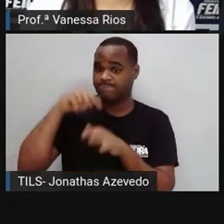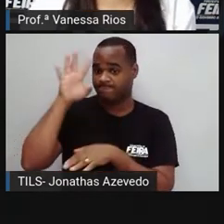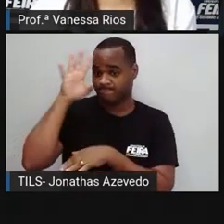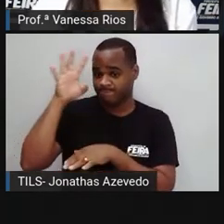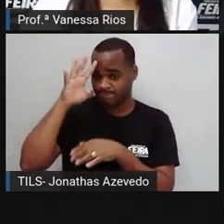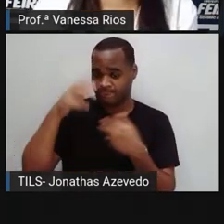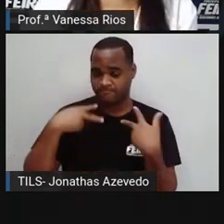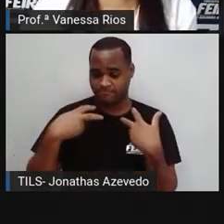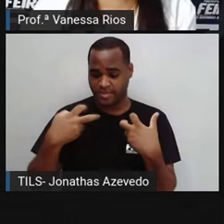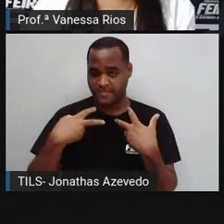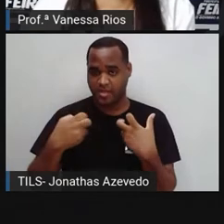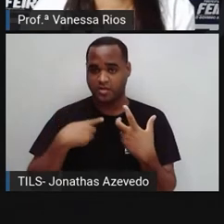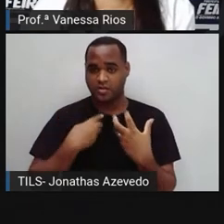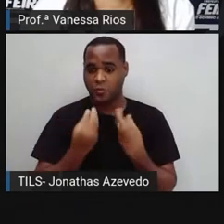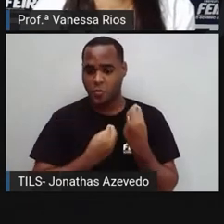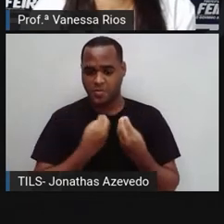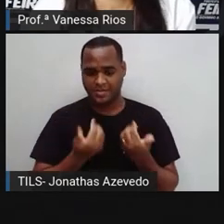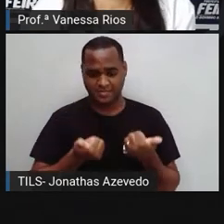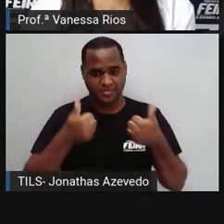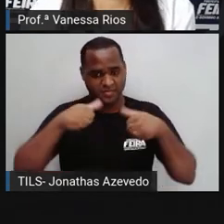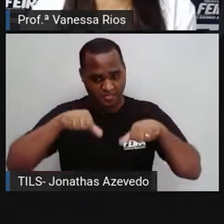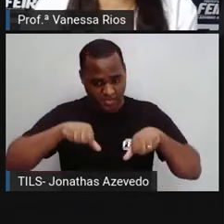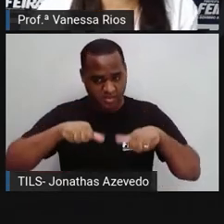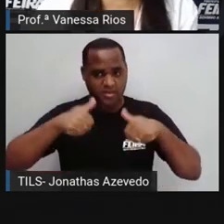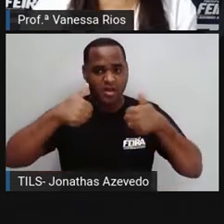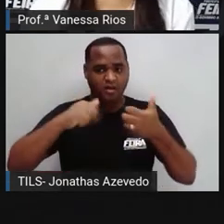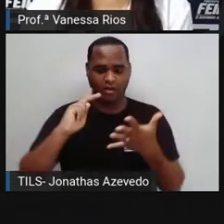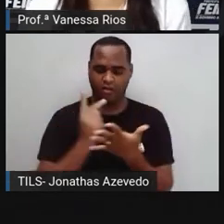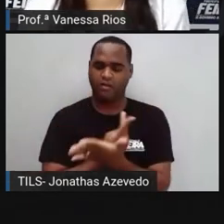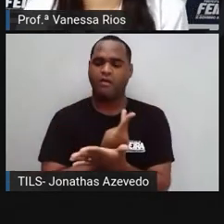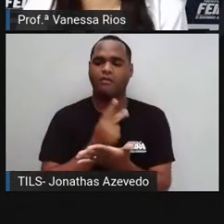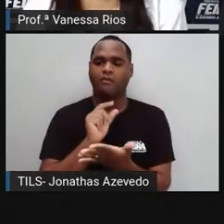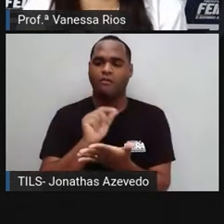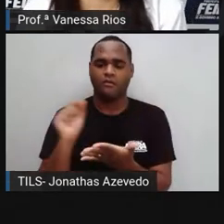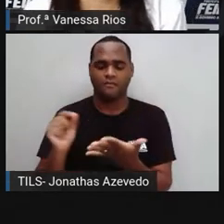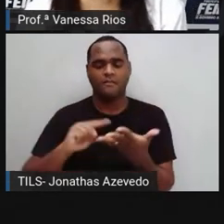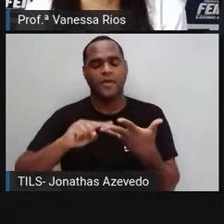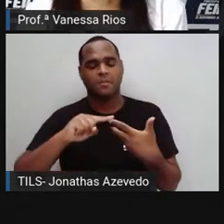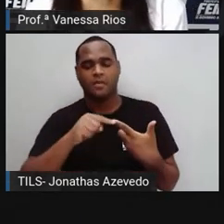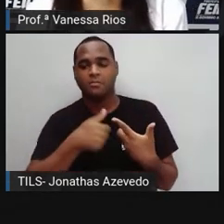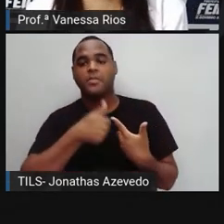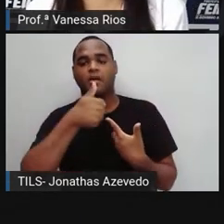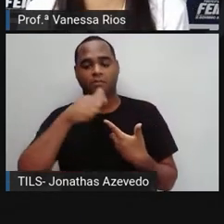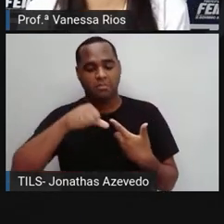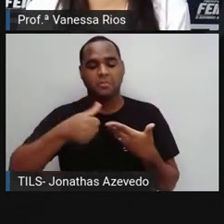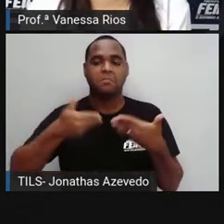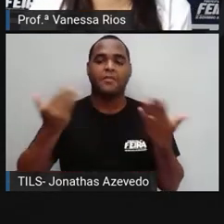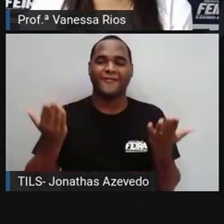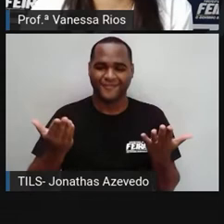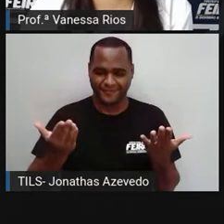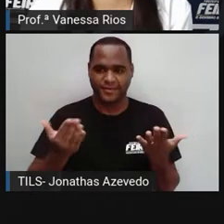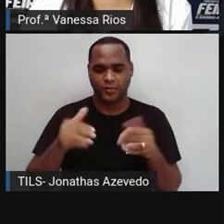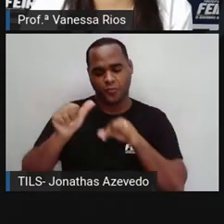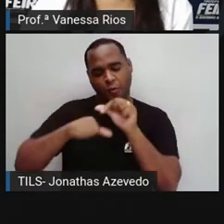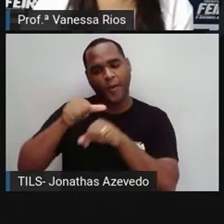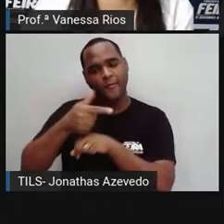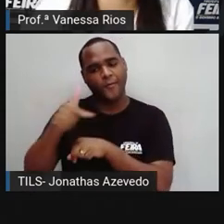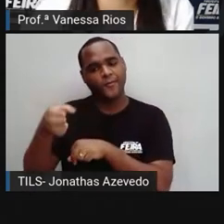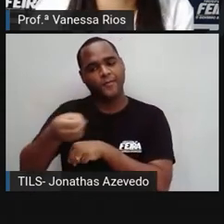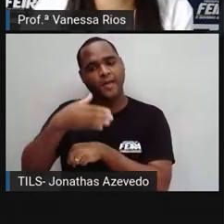observar aquilo que está fazendo errado, ou que não está sendo feito da forma correta, né? Mudar,